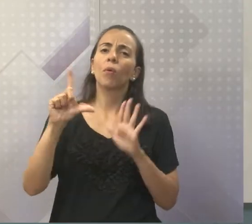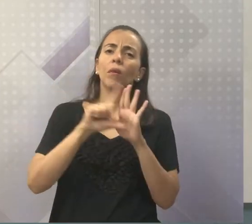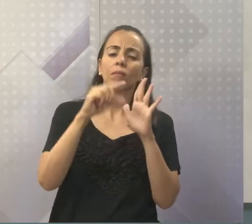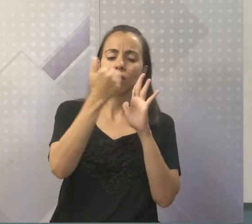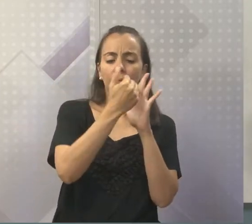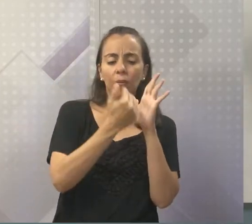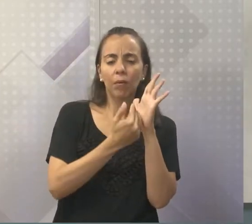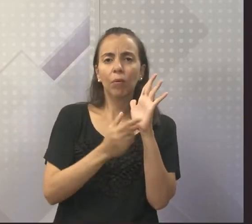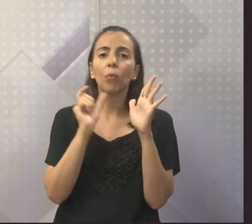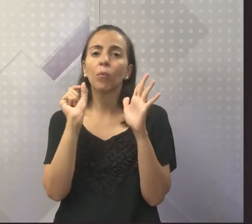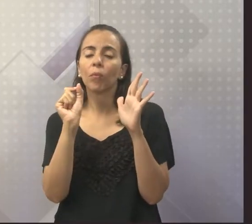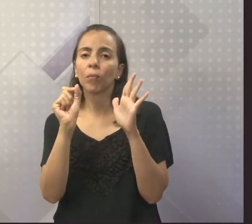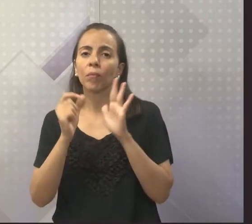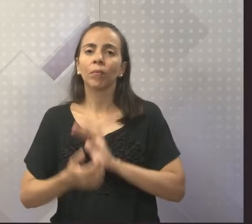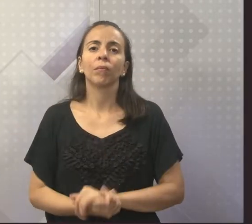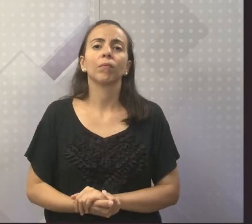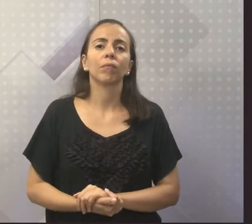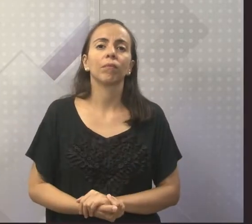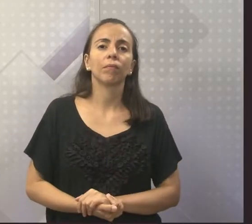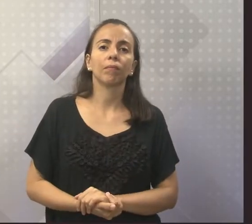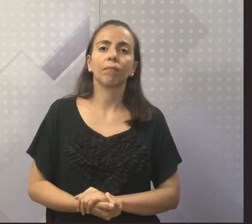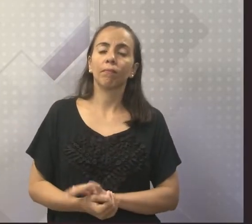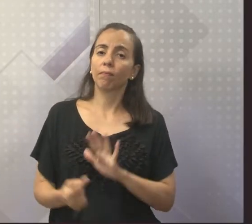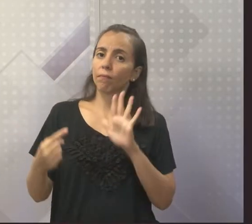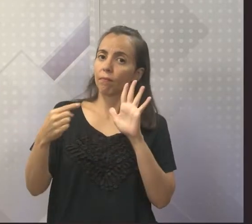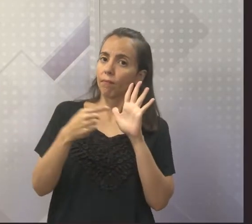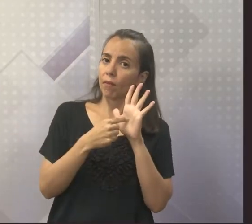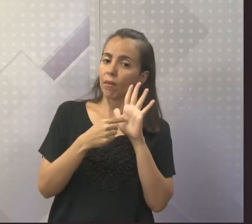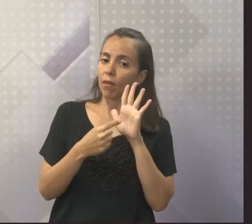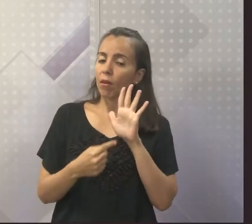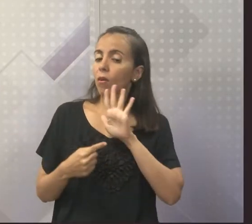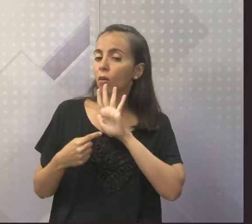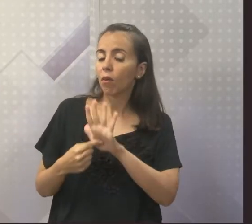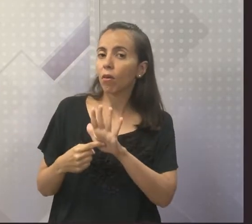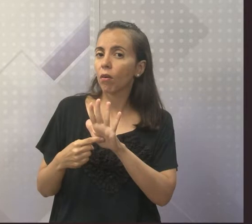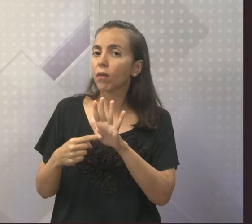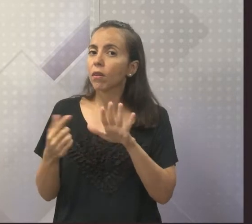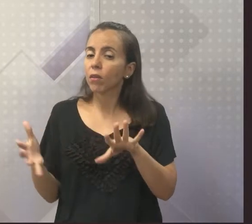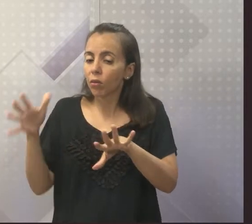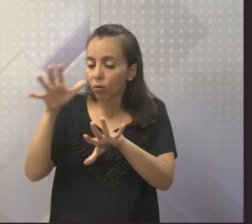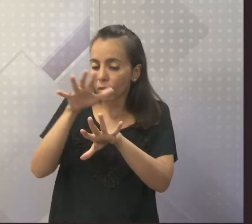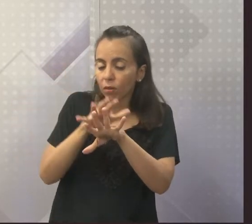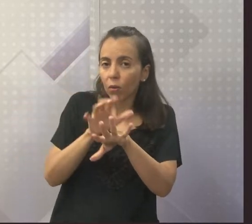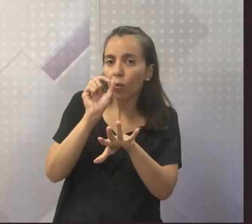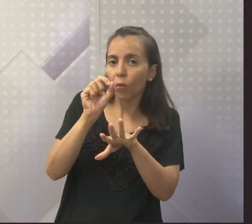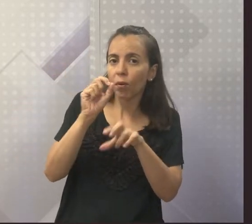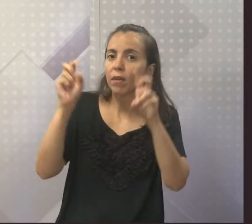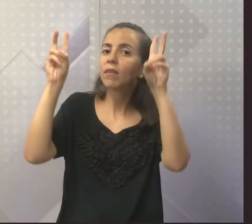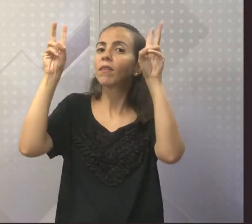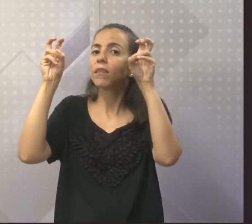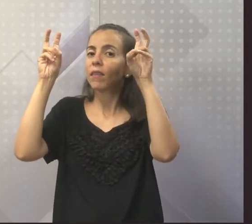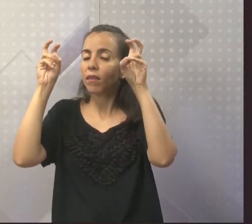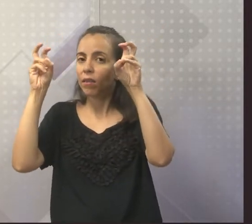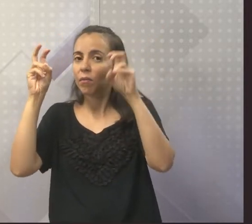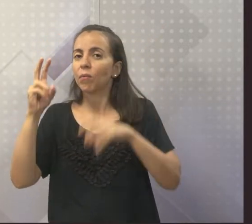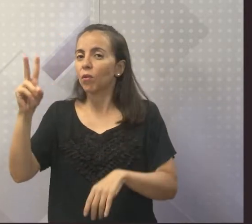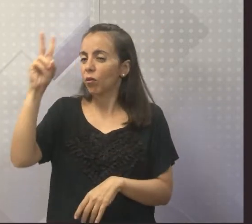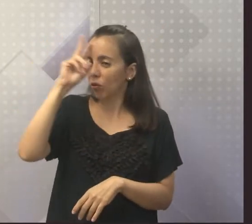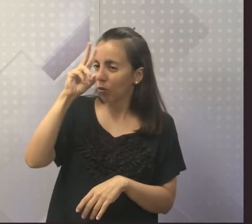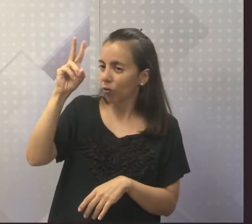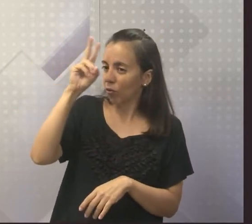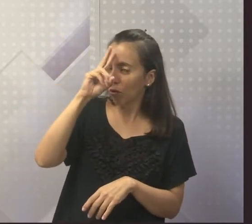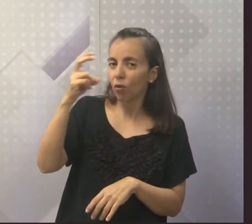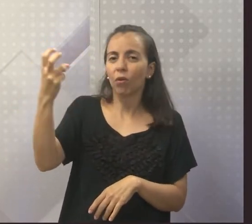determina? Essa lei, ela determina a inclusão dessa temática, pessoal, desse tema, história e